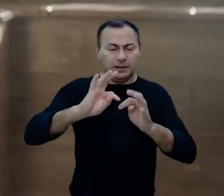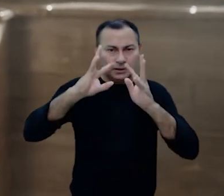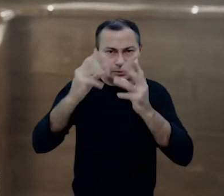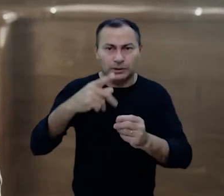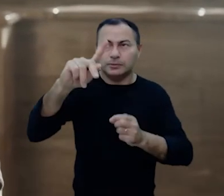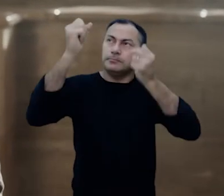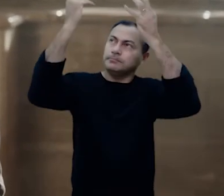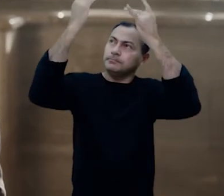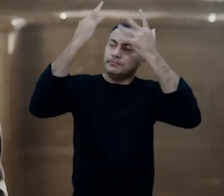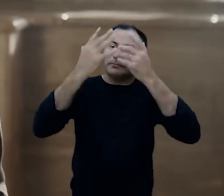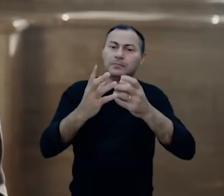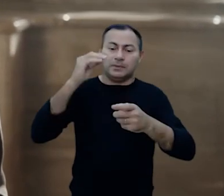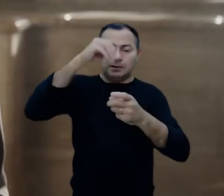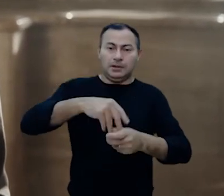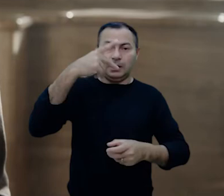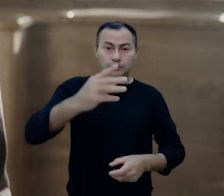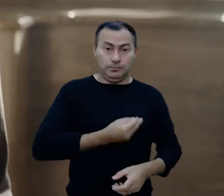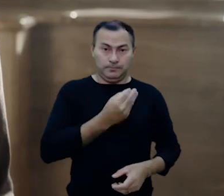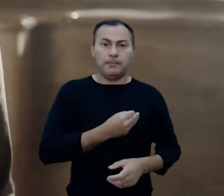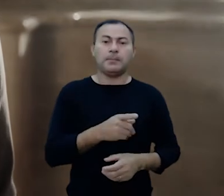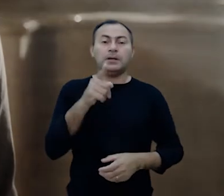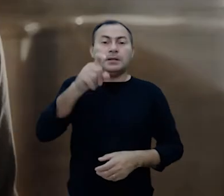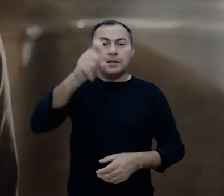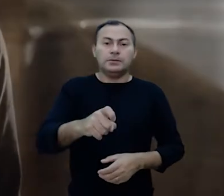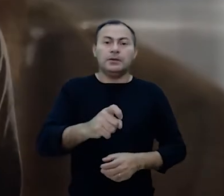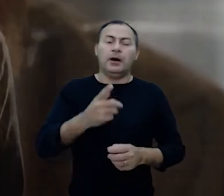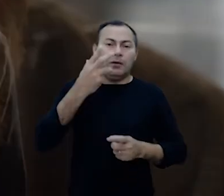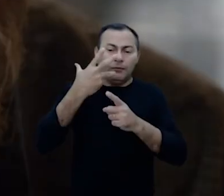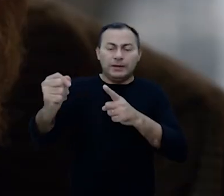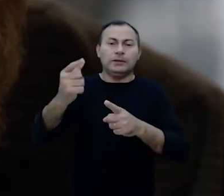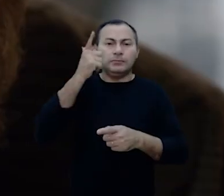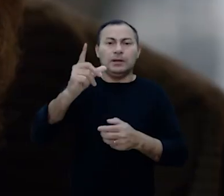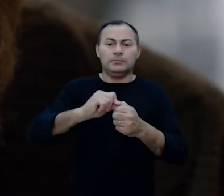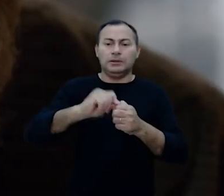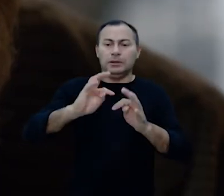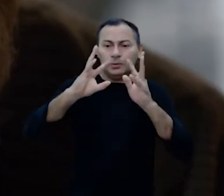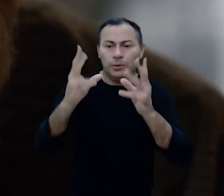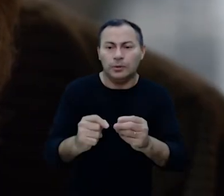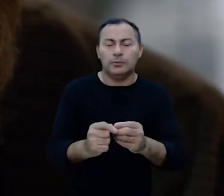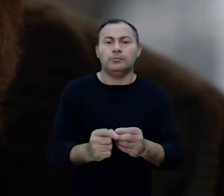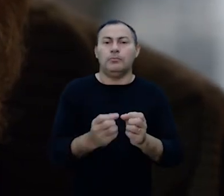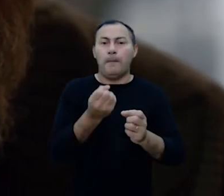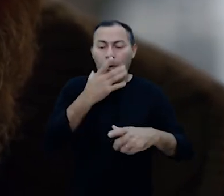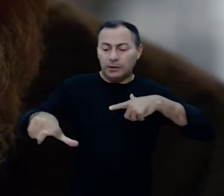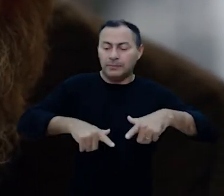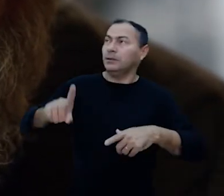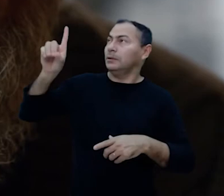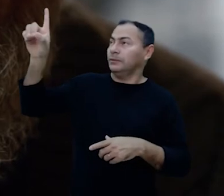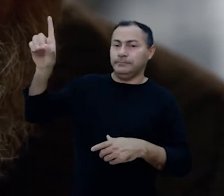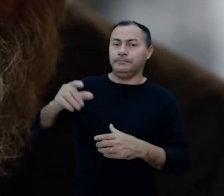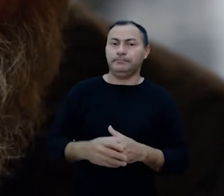fazer toda a sua graça abundar na sua vida de forma que você seja um grande vencedor e consiga fazer de tudo isso um bom